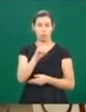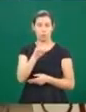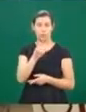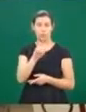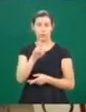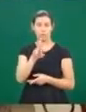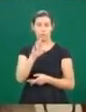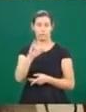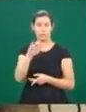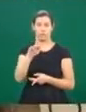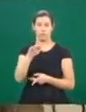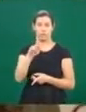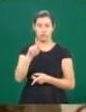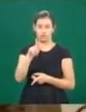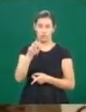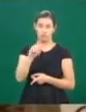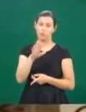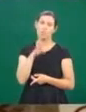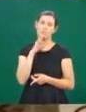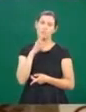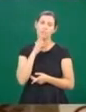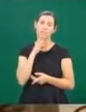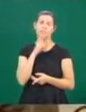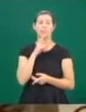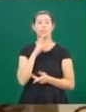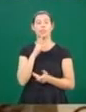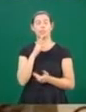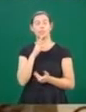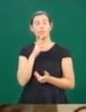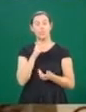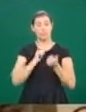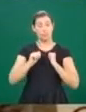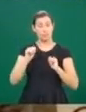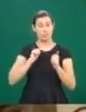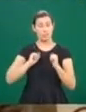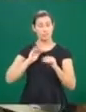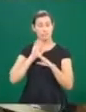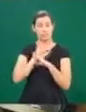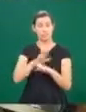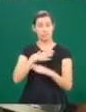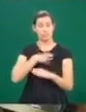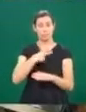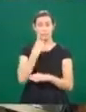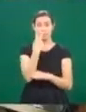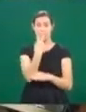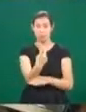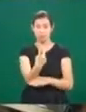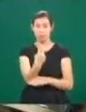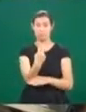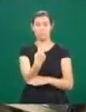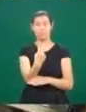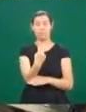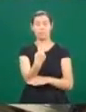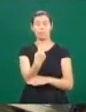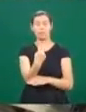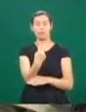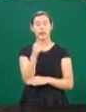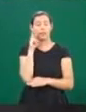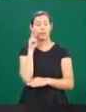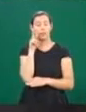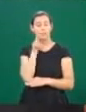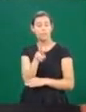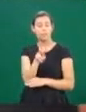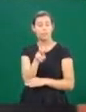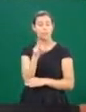A expectativa é de que as histórias ajudem as duas filhas negras de 4 anos a lidarem com os desafios na escola.